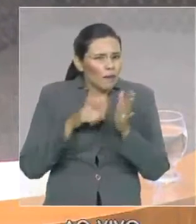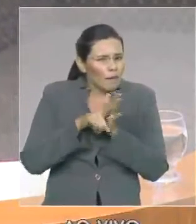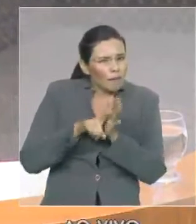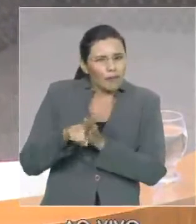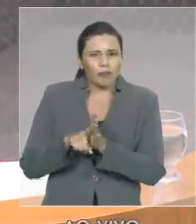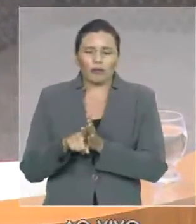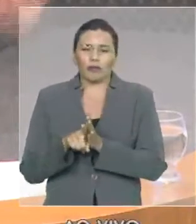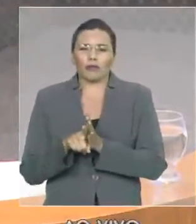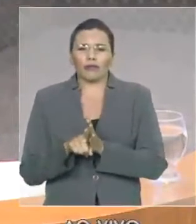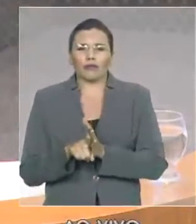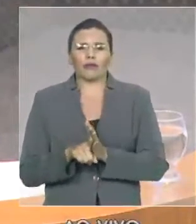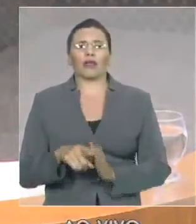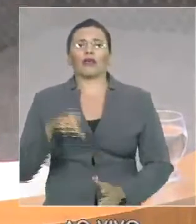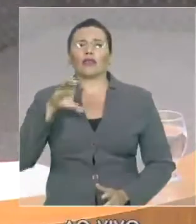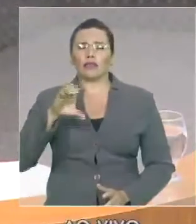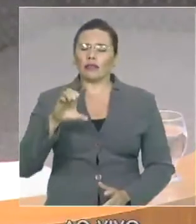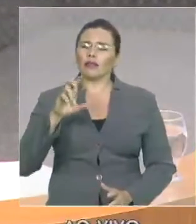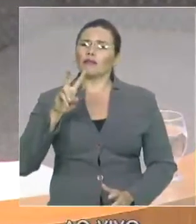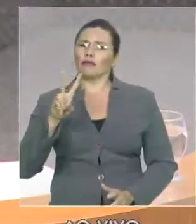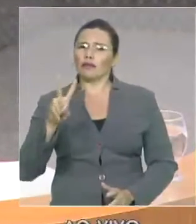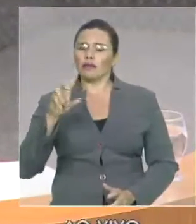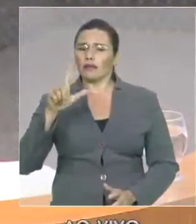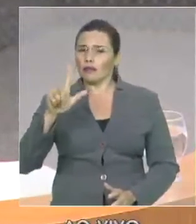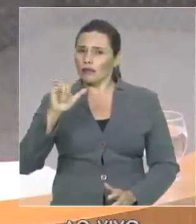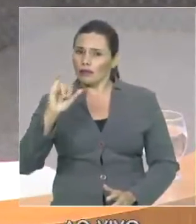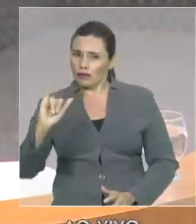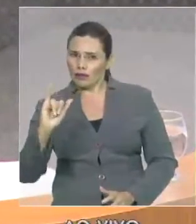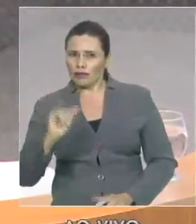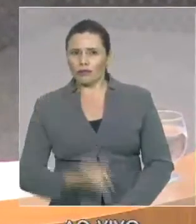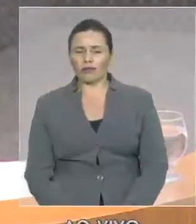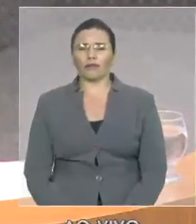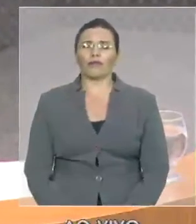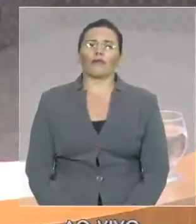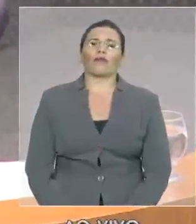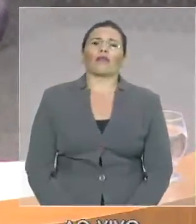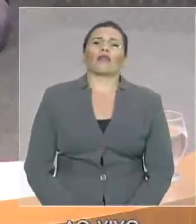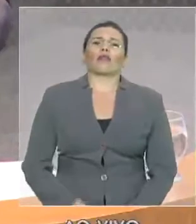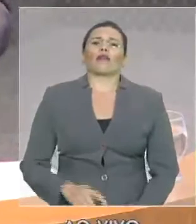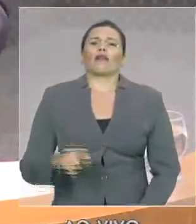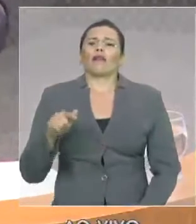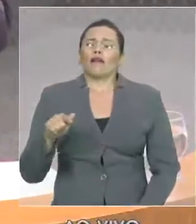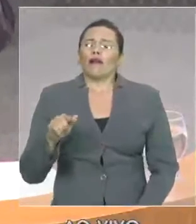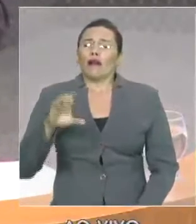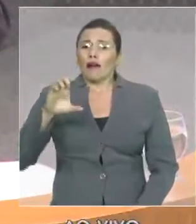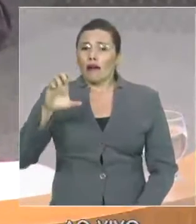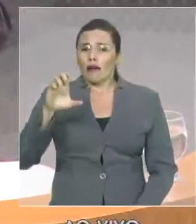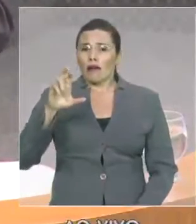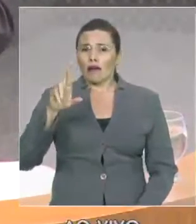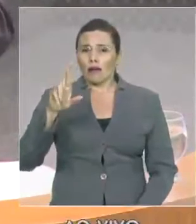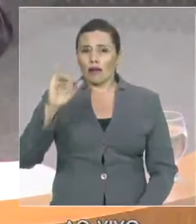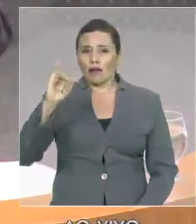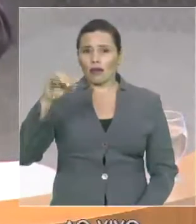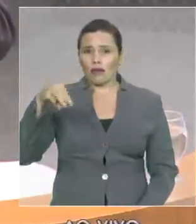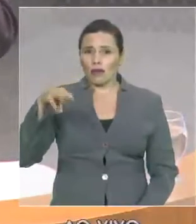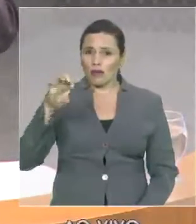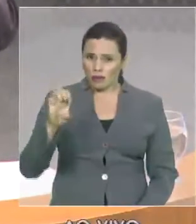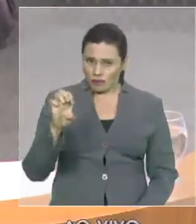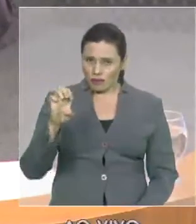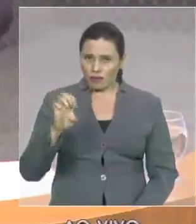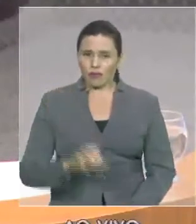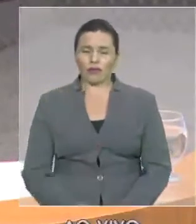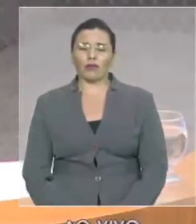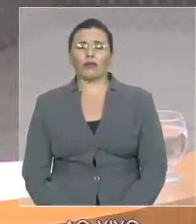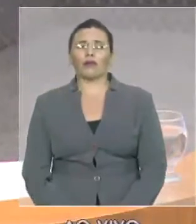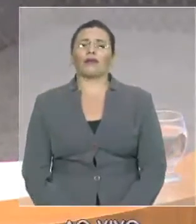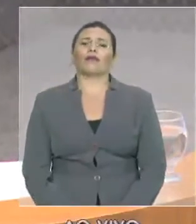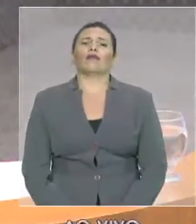CVLIs, Crimes Violentos, Letais e Intencionais. Esse é um conceito técnico, científico, que não foi inventado pelo governo do Maranhão.